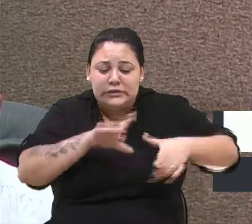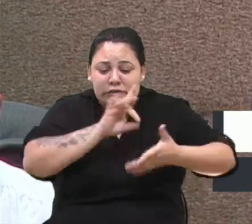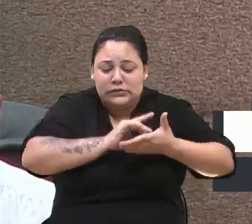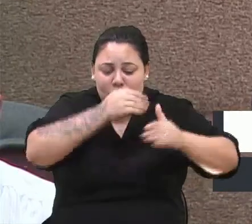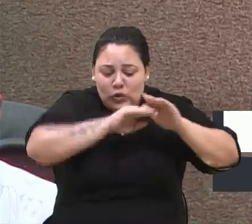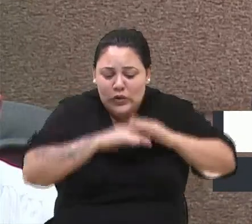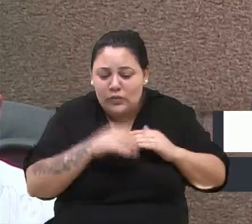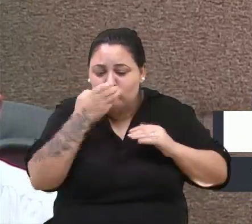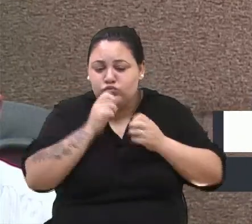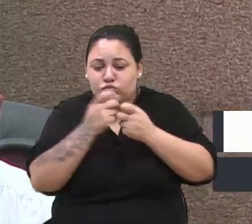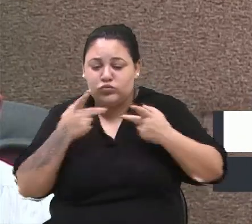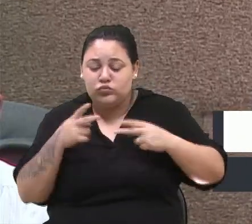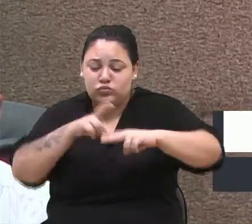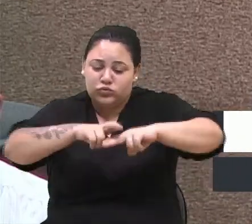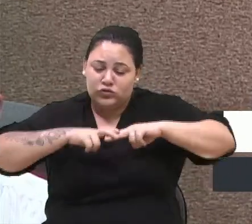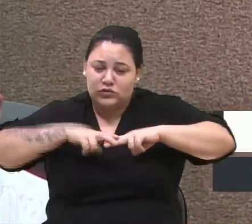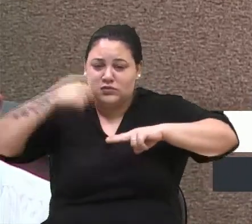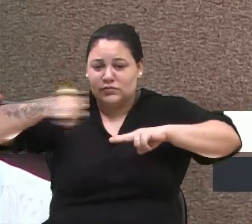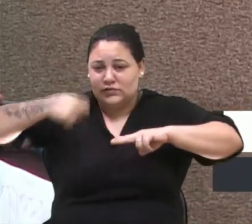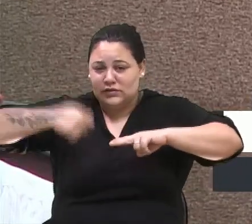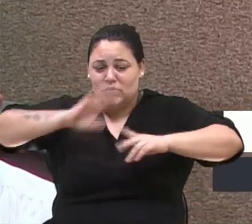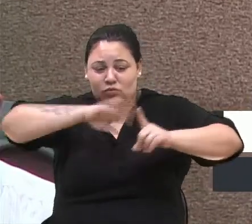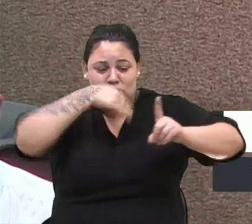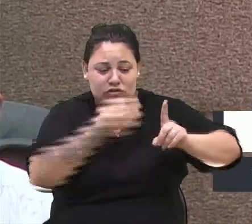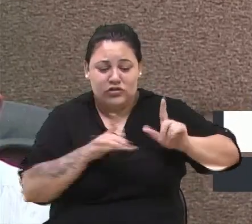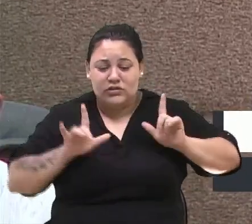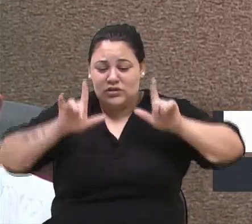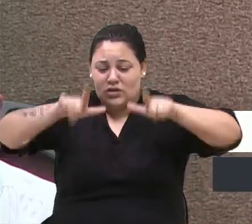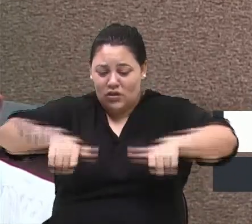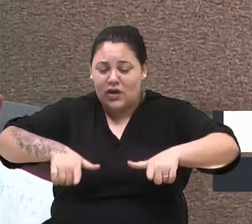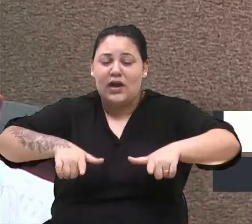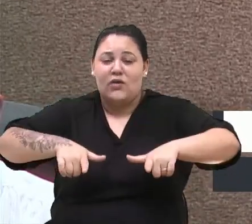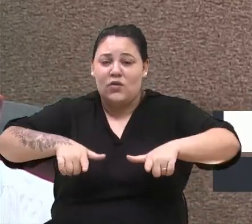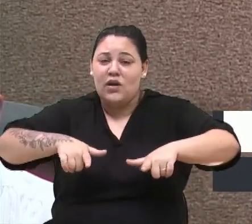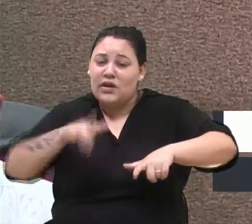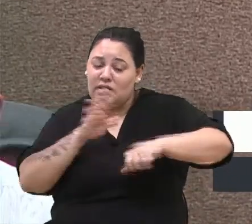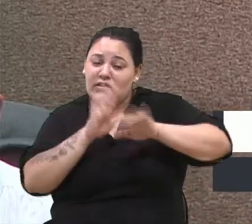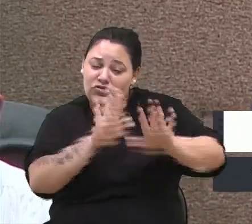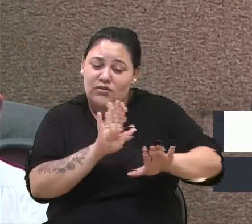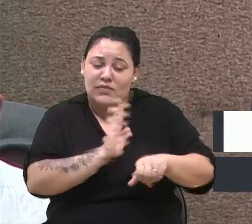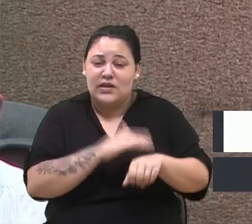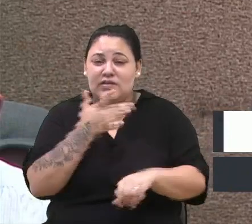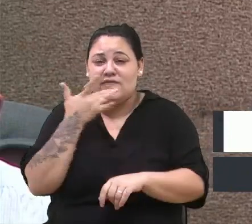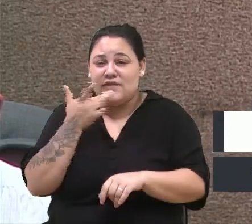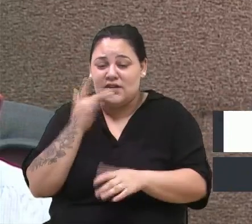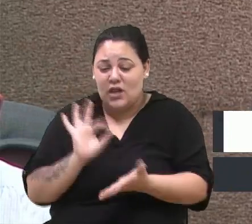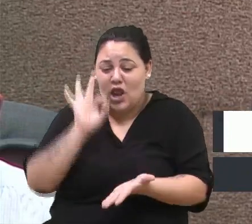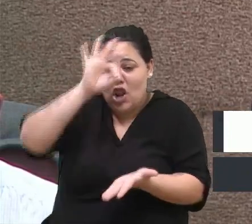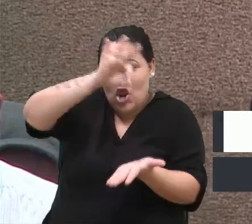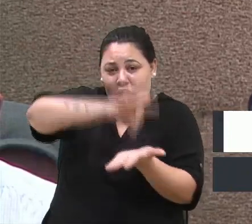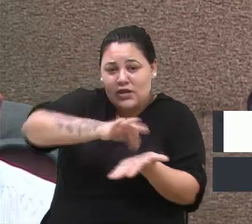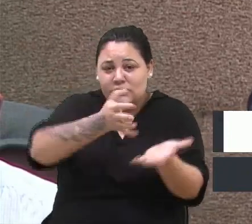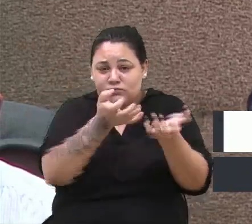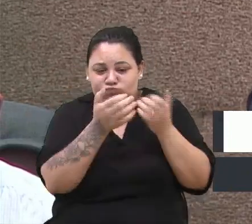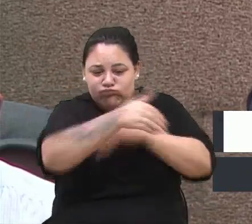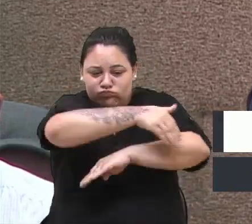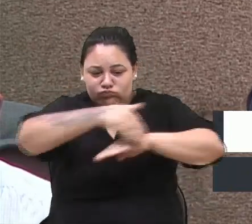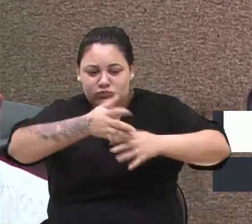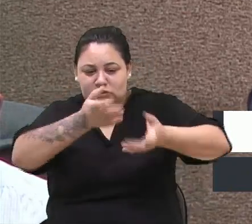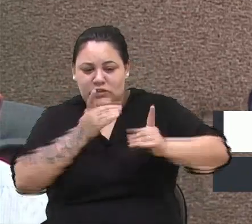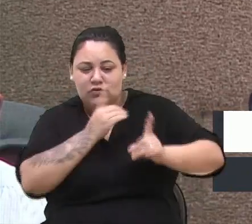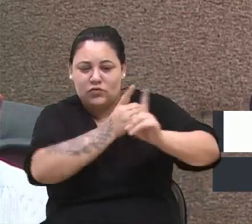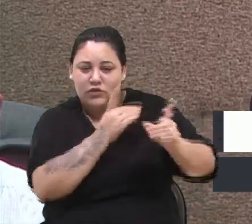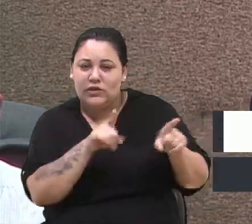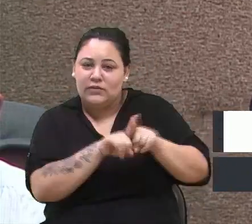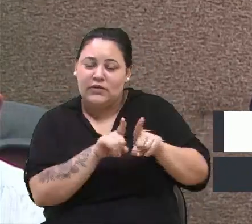é necessário denominar o referido local, a fim de facilitar a localização do endereço desejado. José é uma pessoa